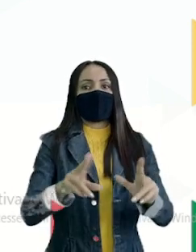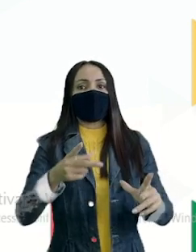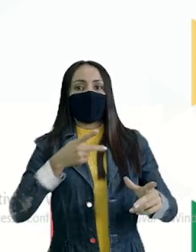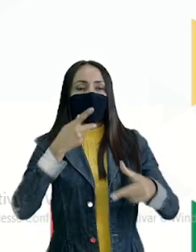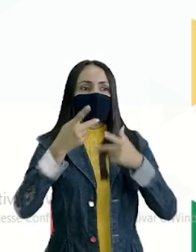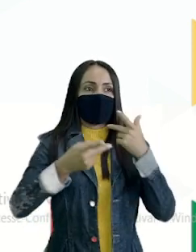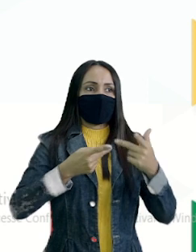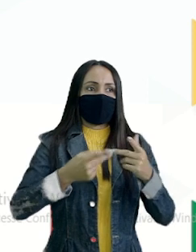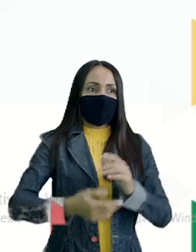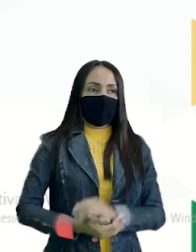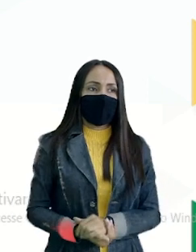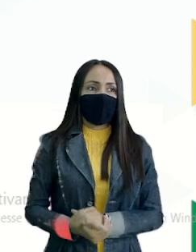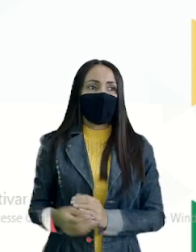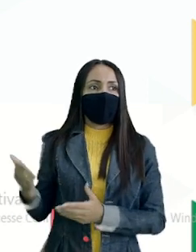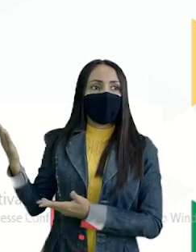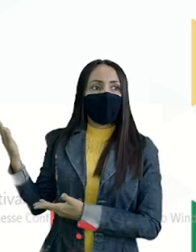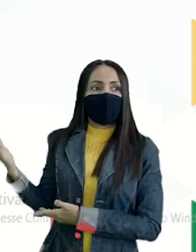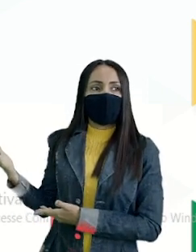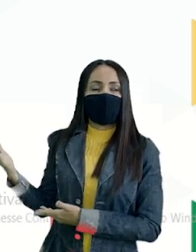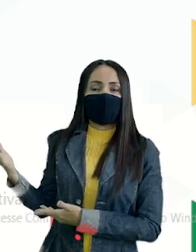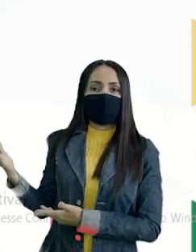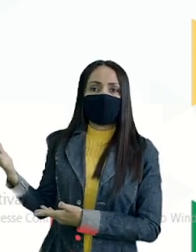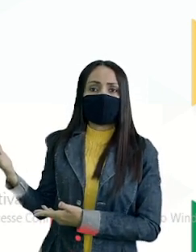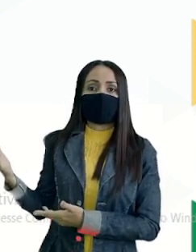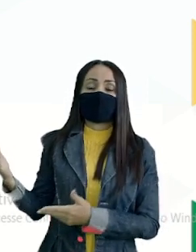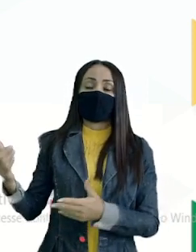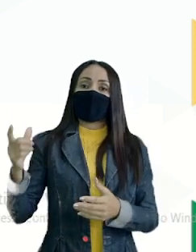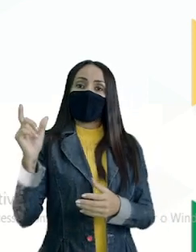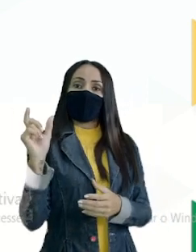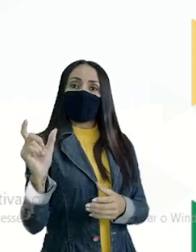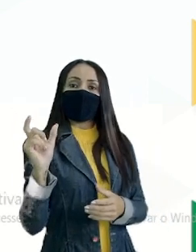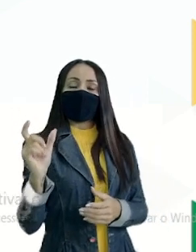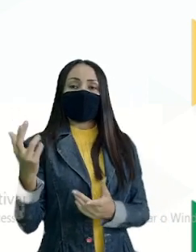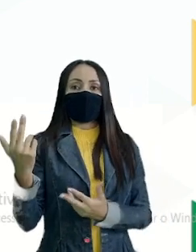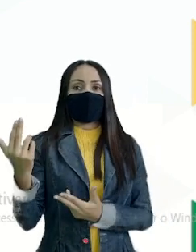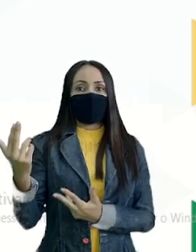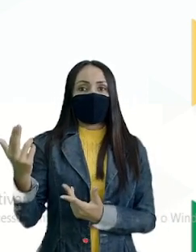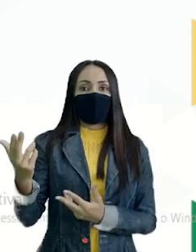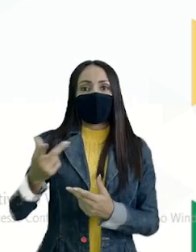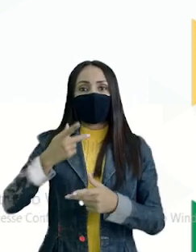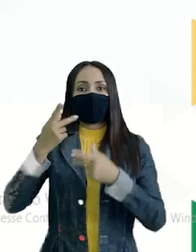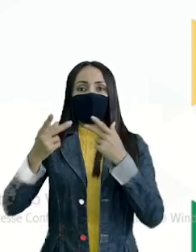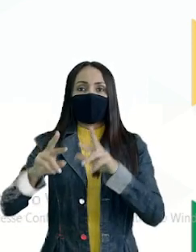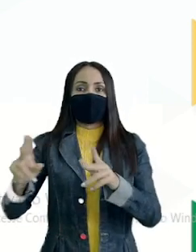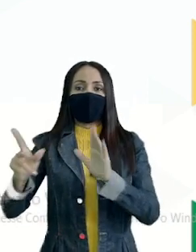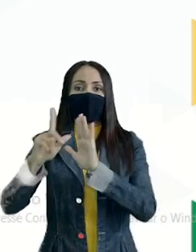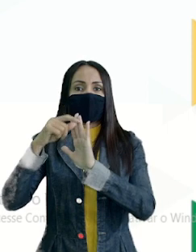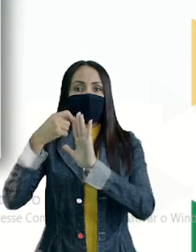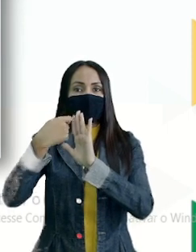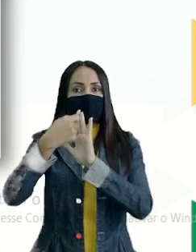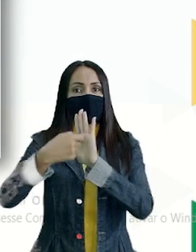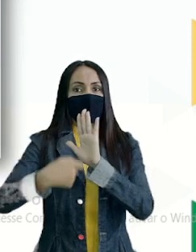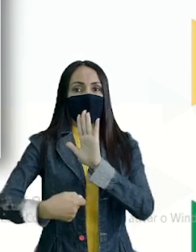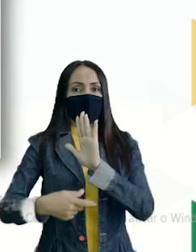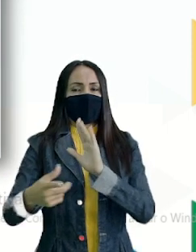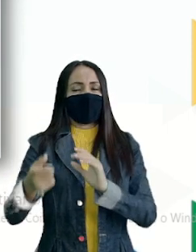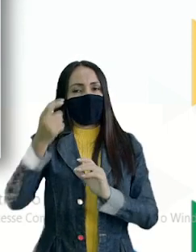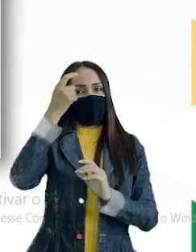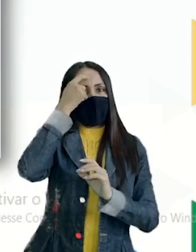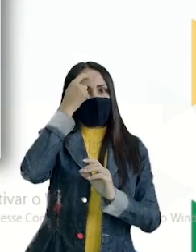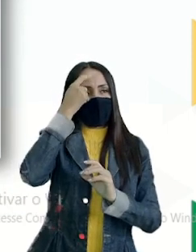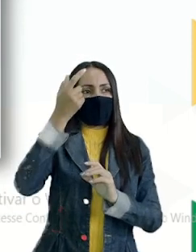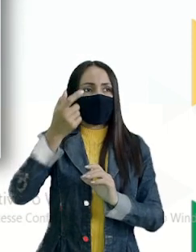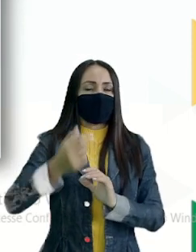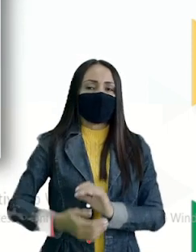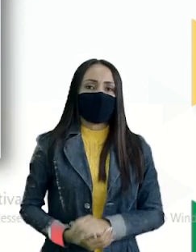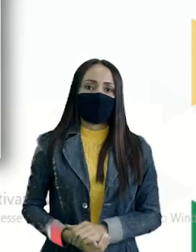na escrita pronúncia E homófonos São palavras iguais na pronúncia E diferentes na escrita Gravem bem Aqui eu